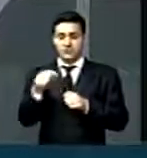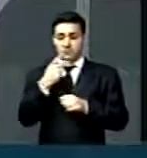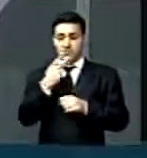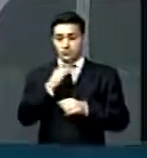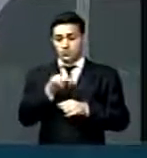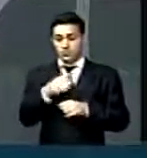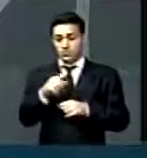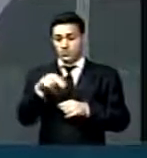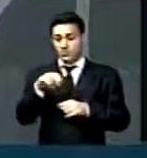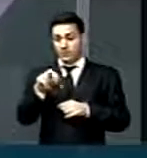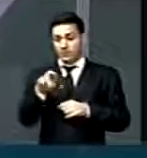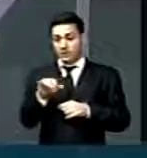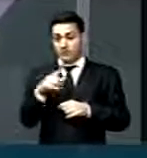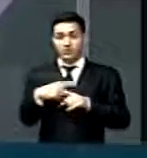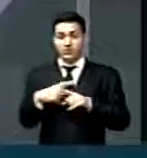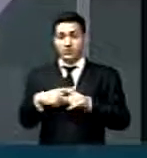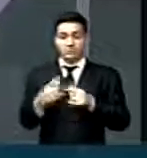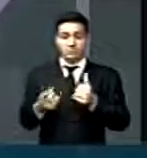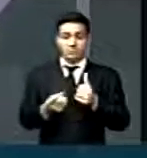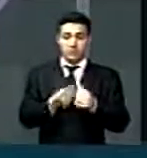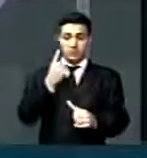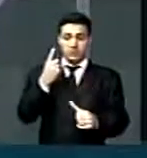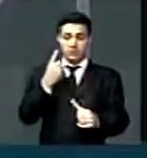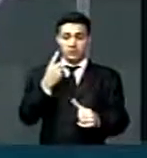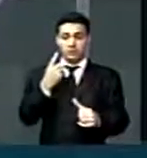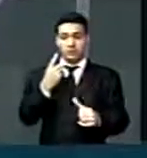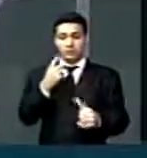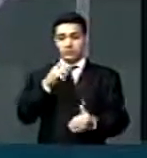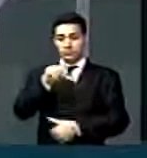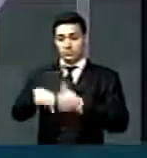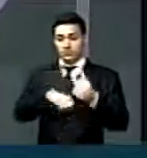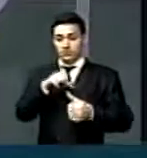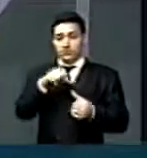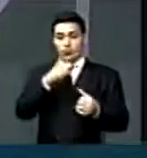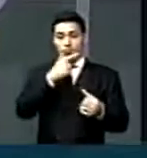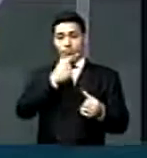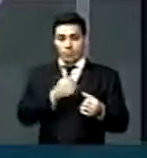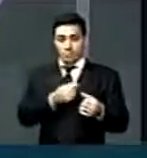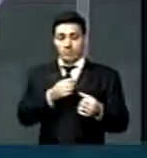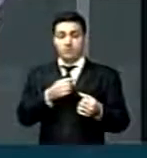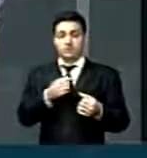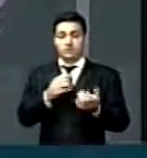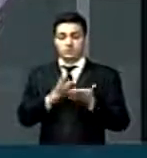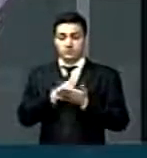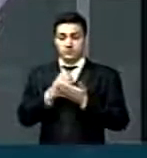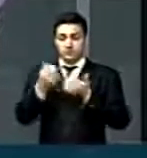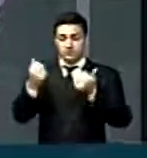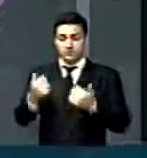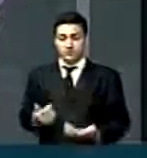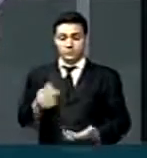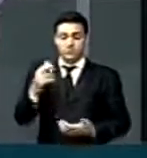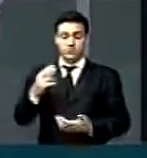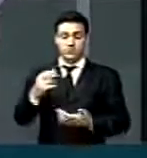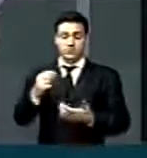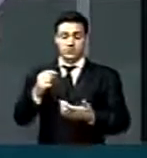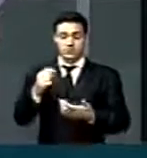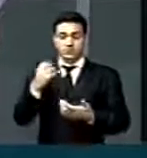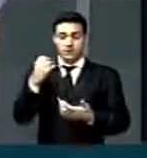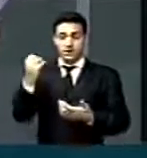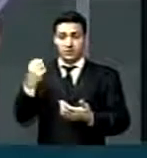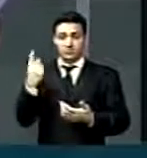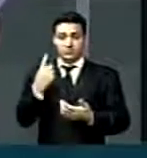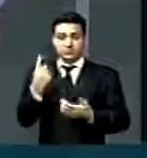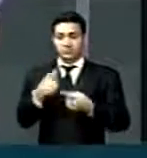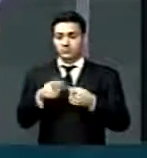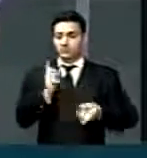Nery em homenagem ao primeiro trans-homem brasileiro, autor do livro autobiográfico Viagem Solitária. E dedicado aos